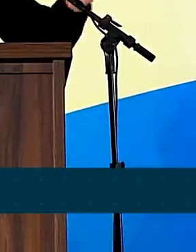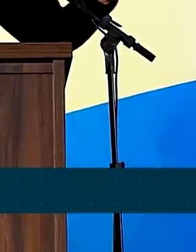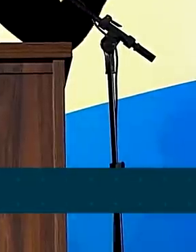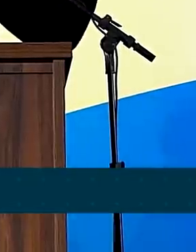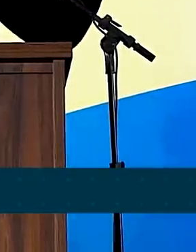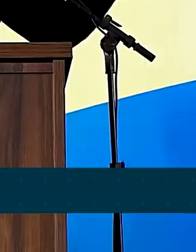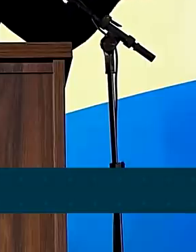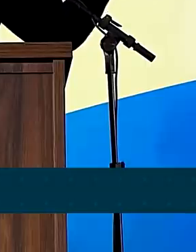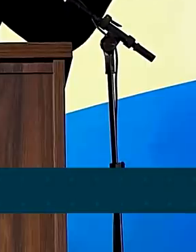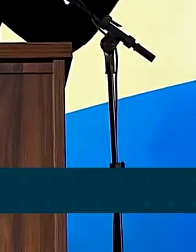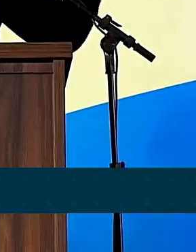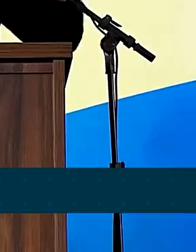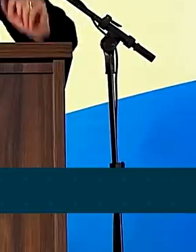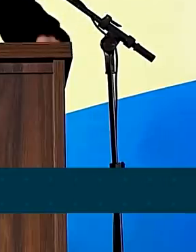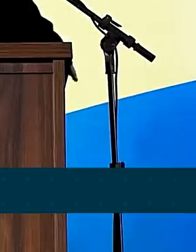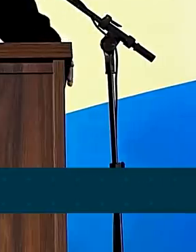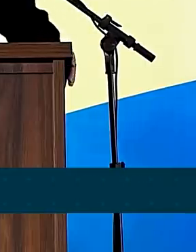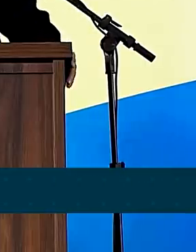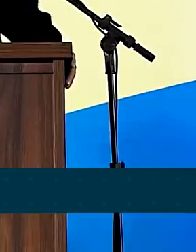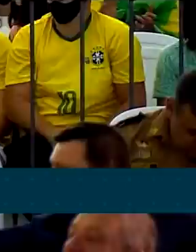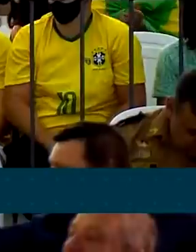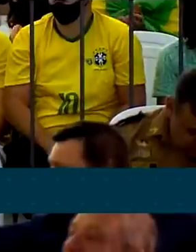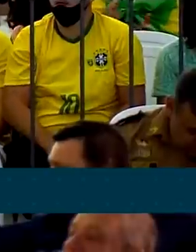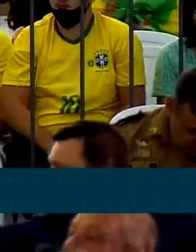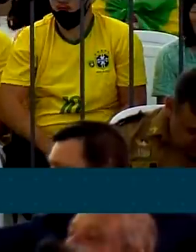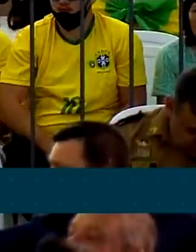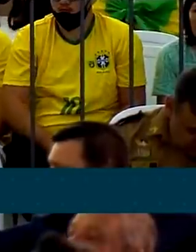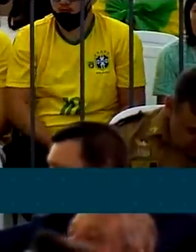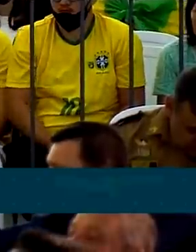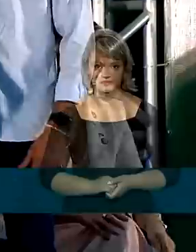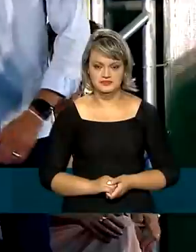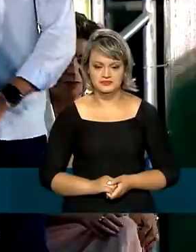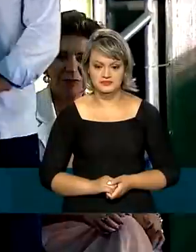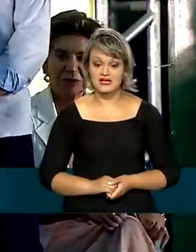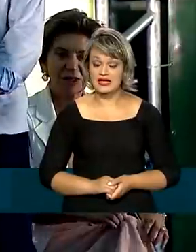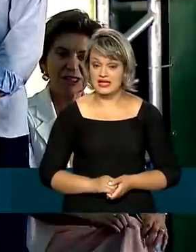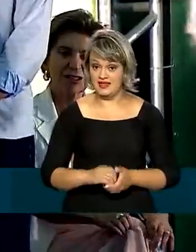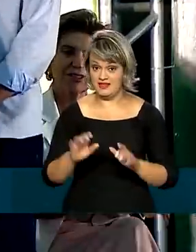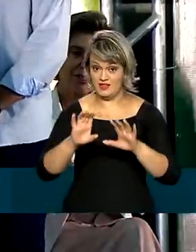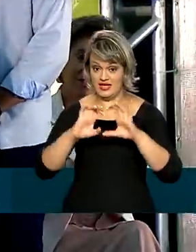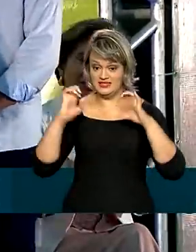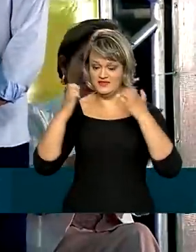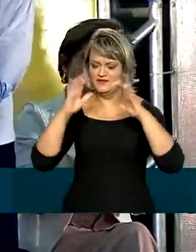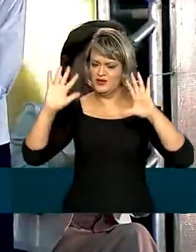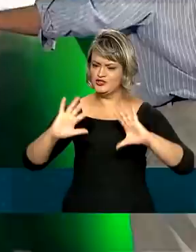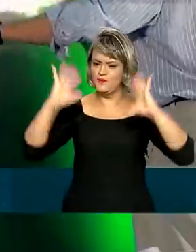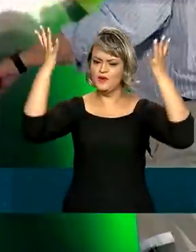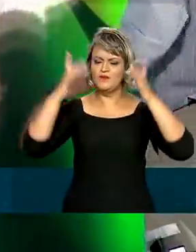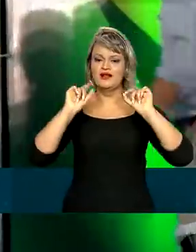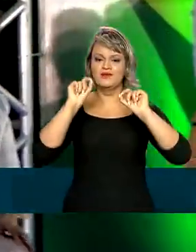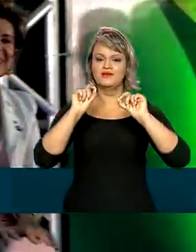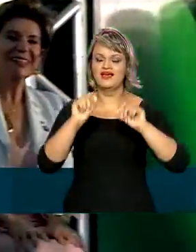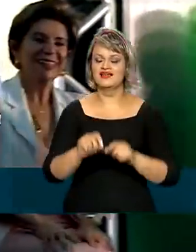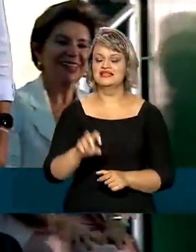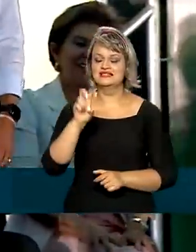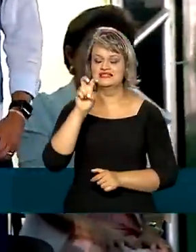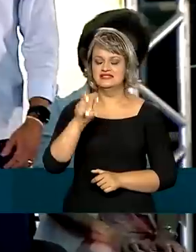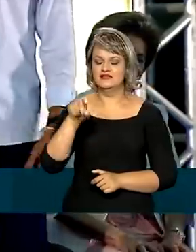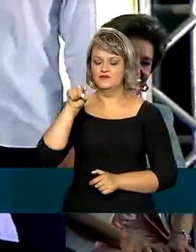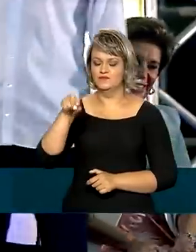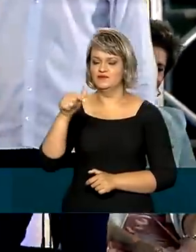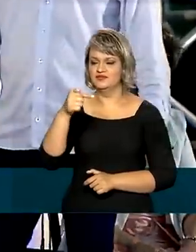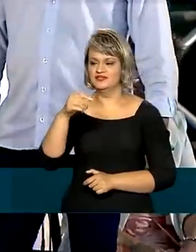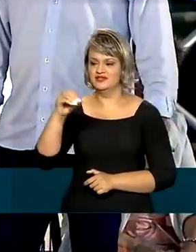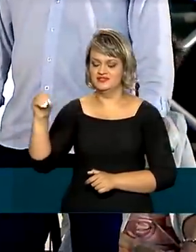ficará para os seus filhos e para os netos. Durante a cerimônia, o governo celebrou a entrega de 5.750